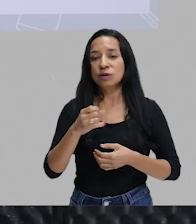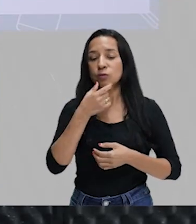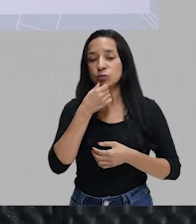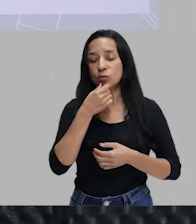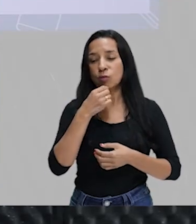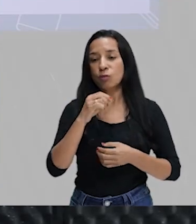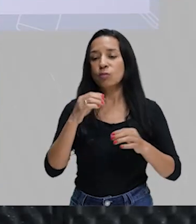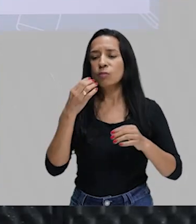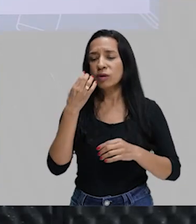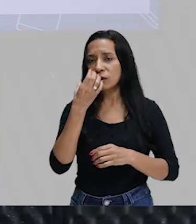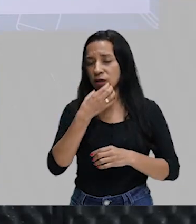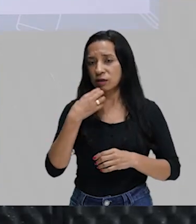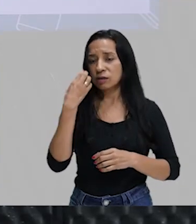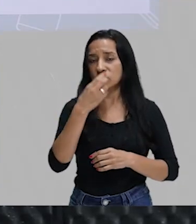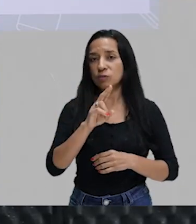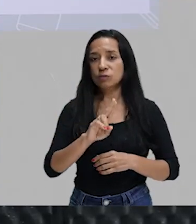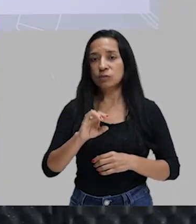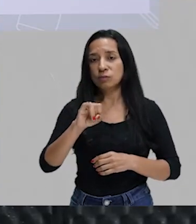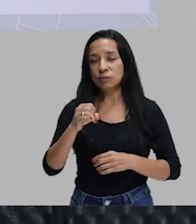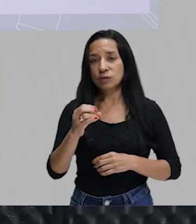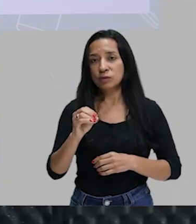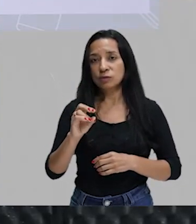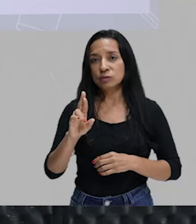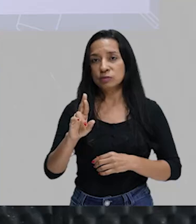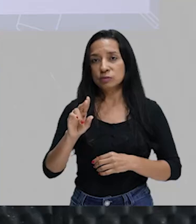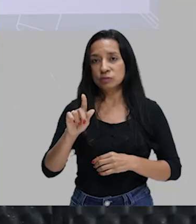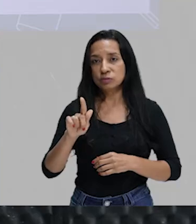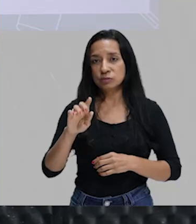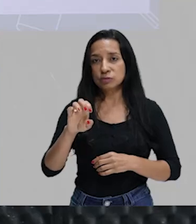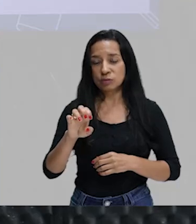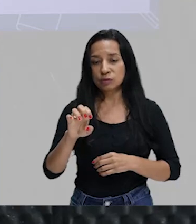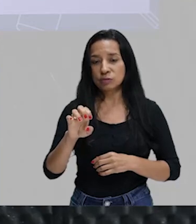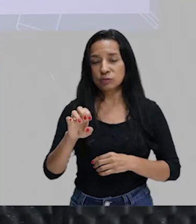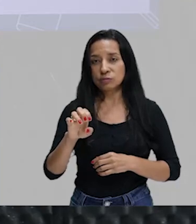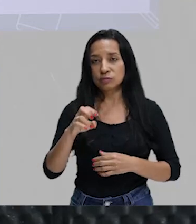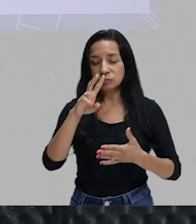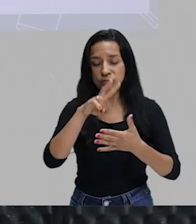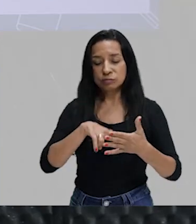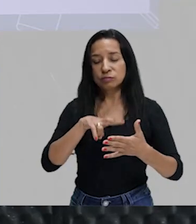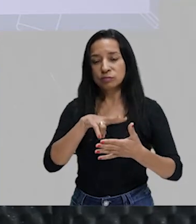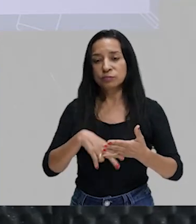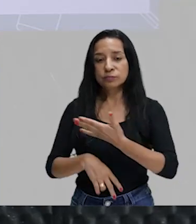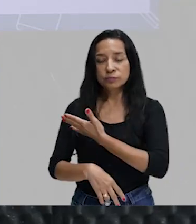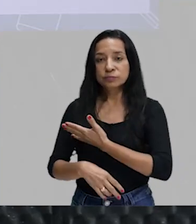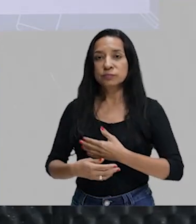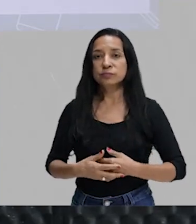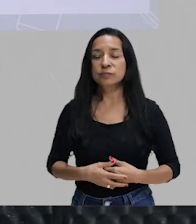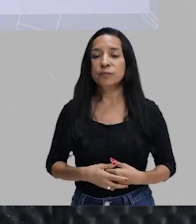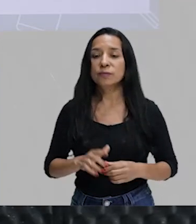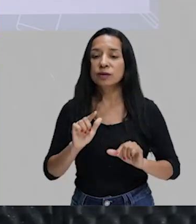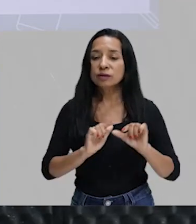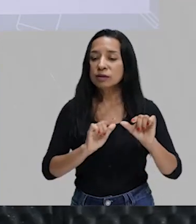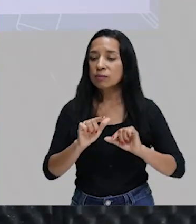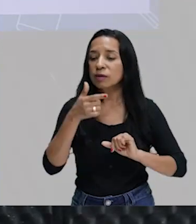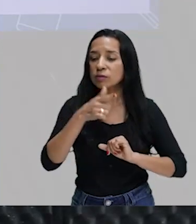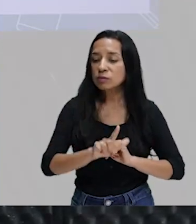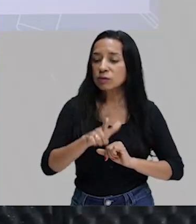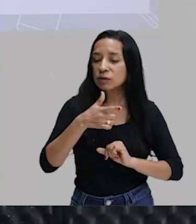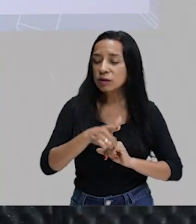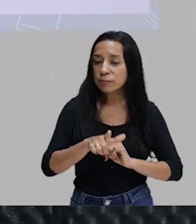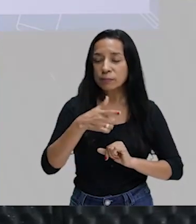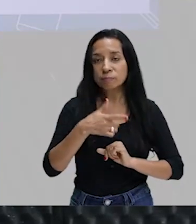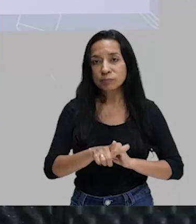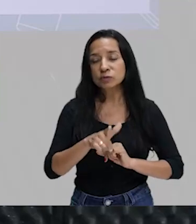chuva. Chove sem parar, né? Por favor, chuva ruim, não mole mais, meu amor. Sim, trabalha com a repetição do